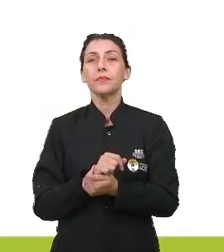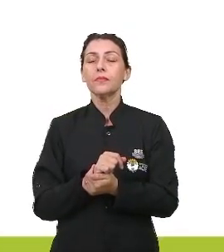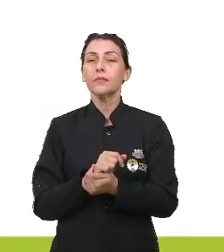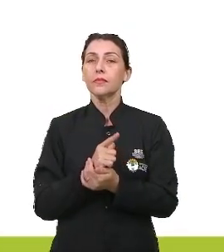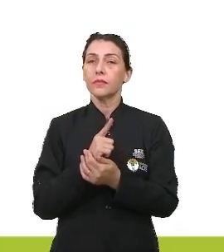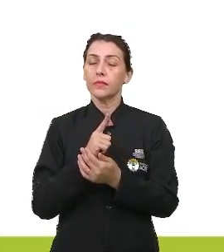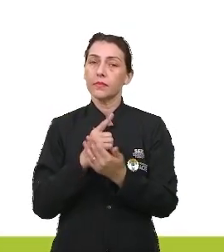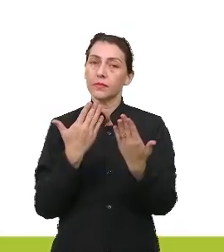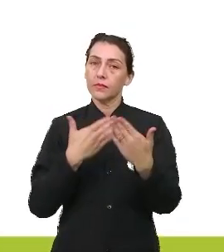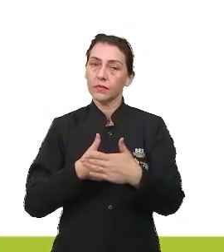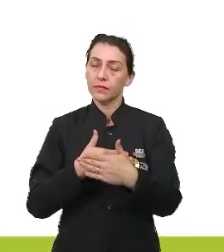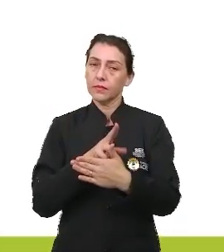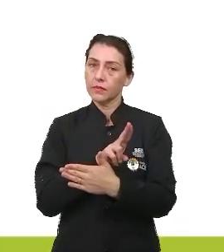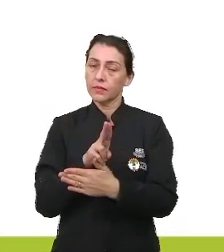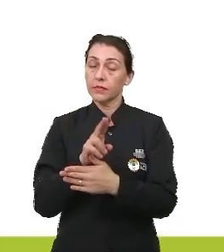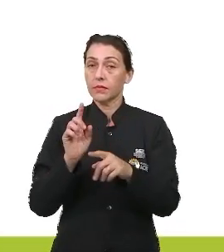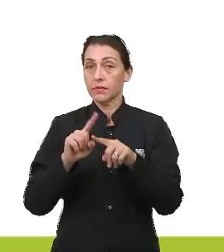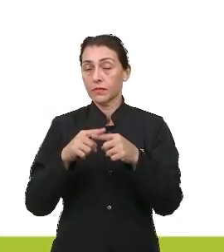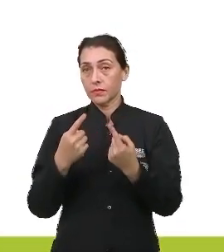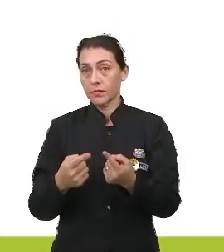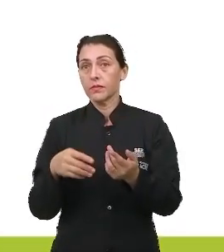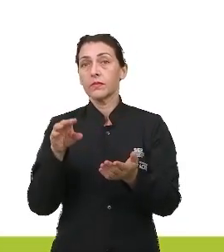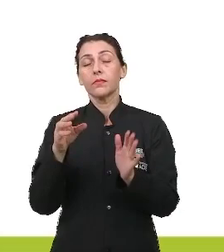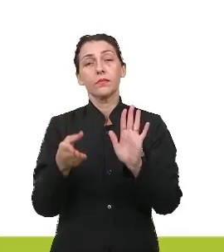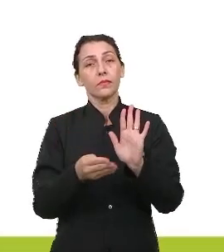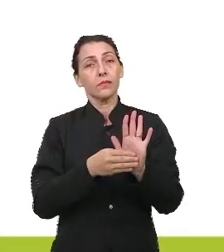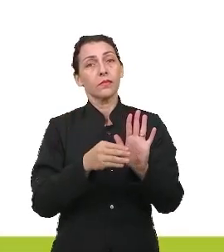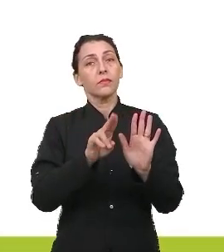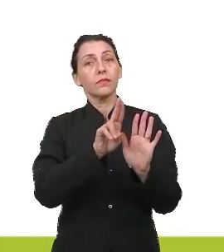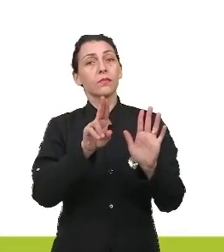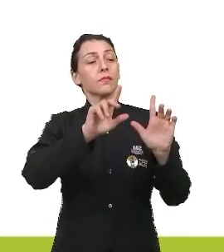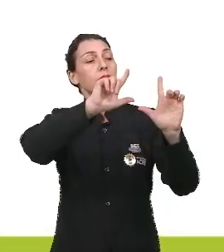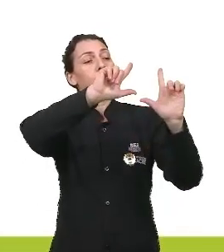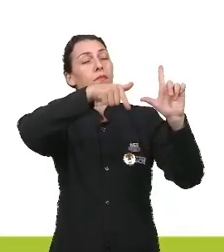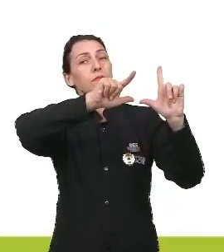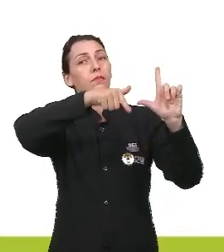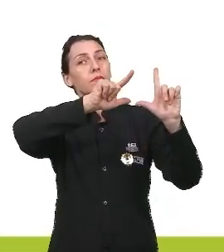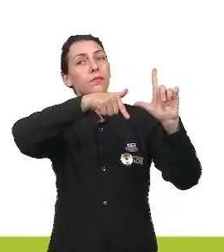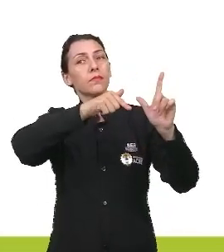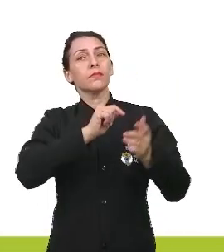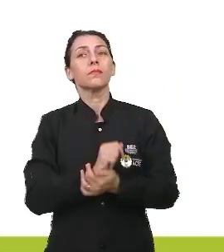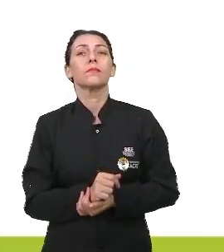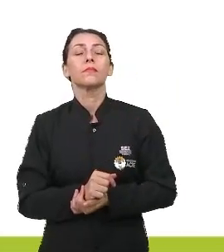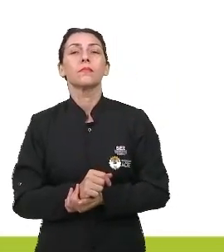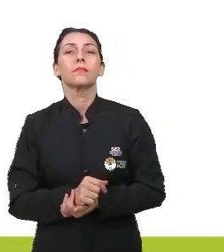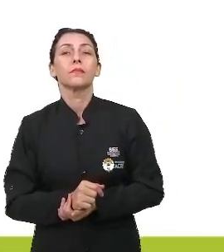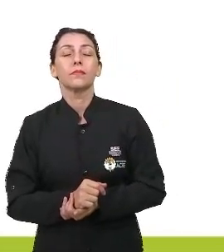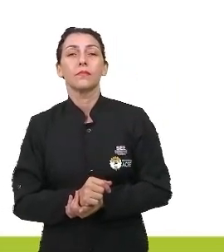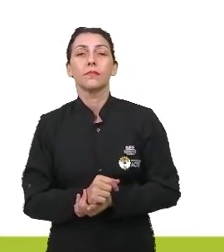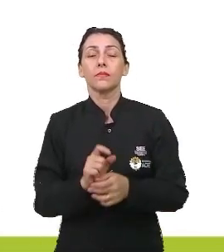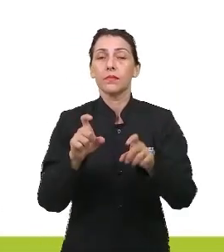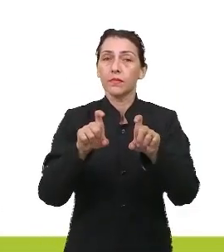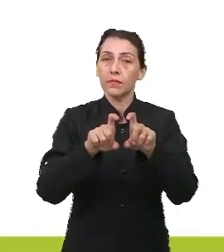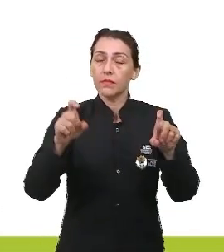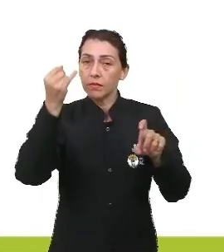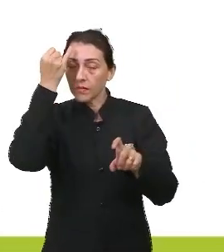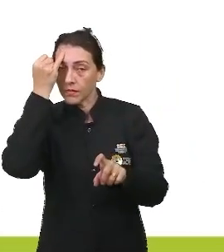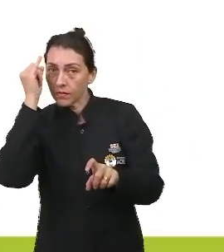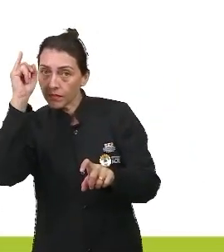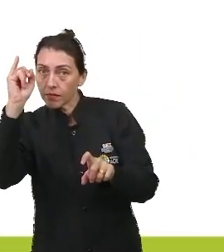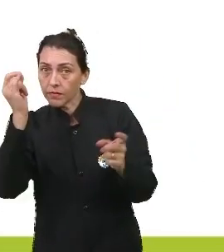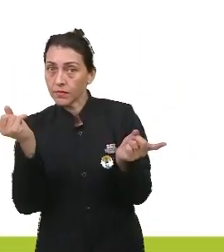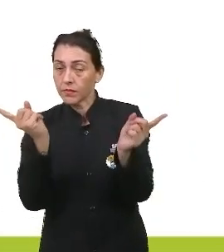aparece nas provas. Quando não, coloca-se apenas a palavra paradoxo. E consiste na expressão de uma ideia